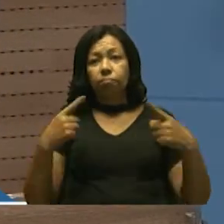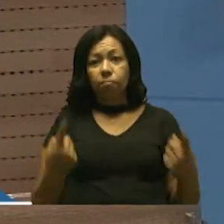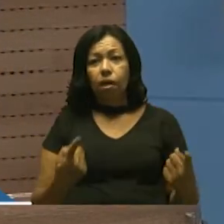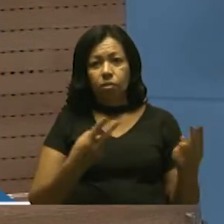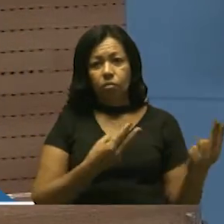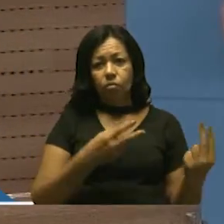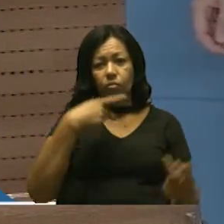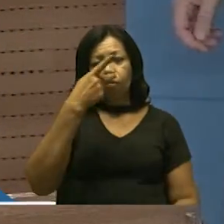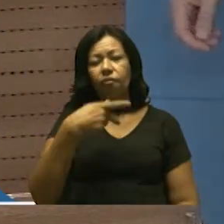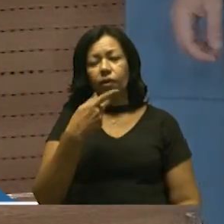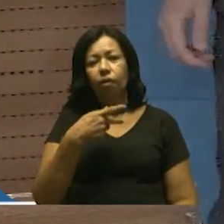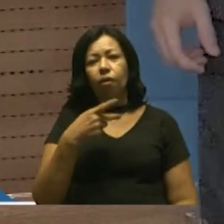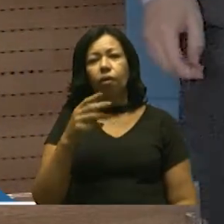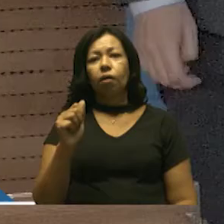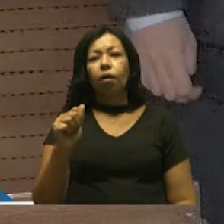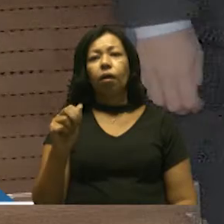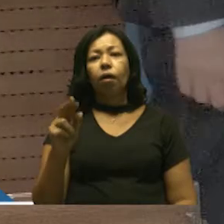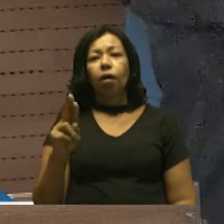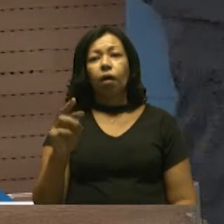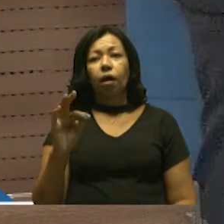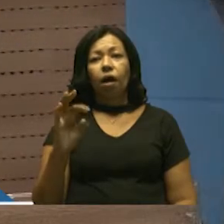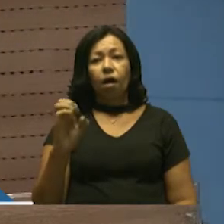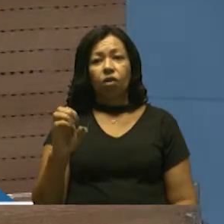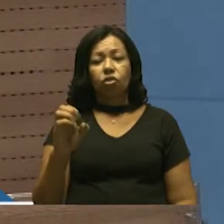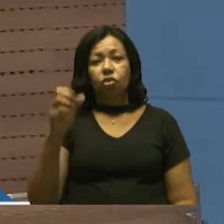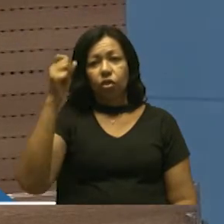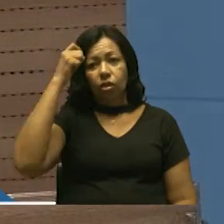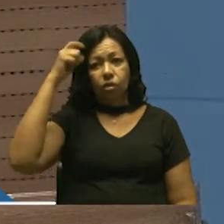como eu falei, arte e cultura